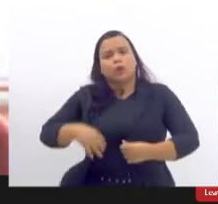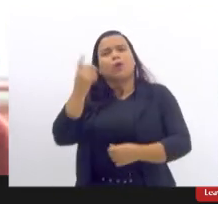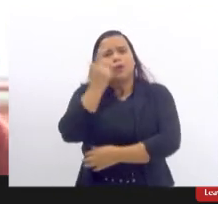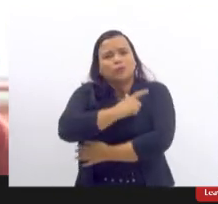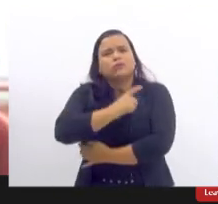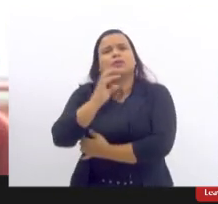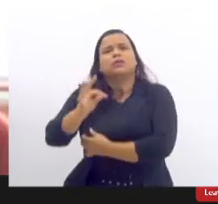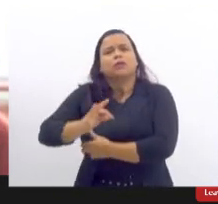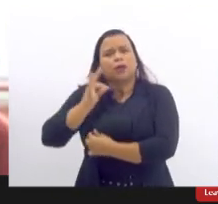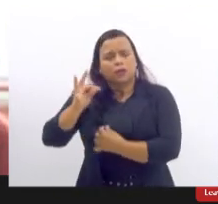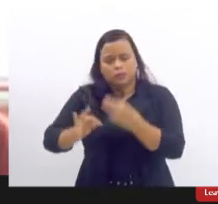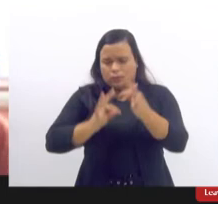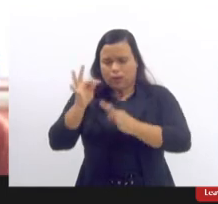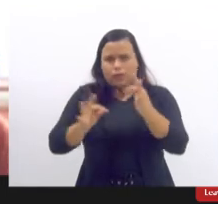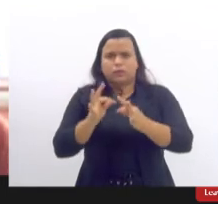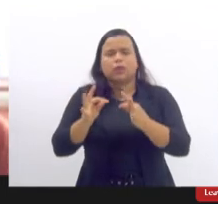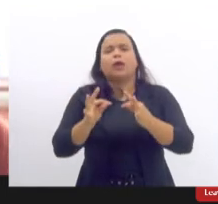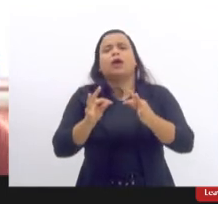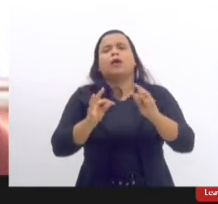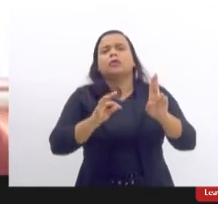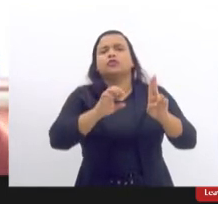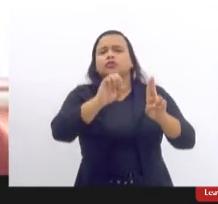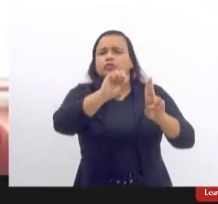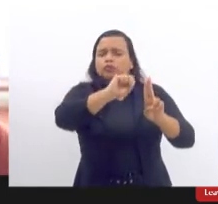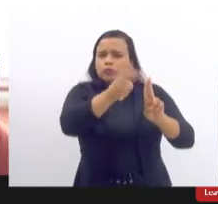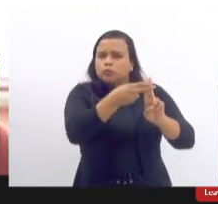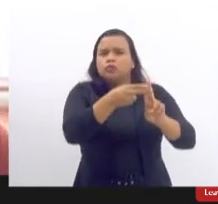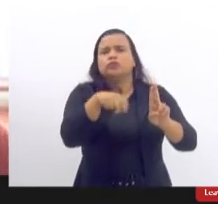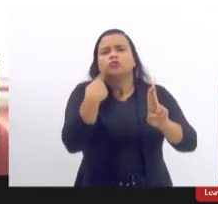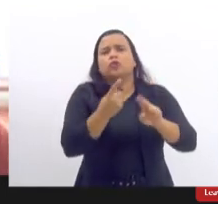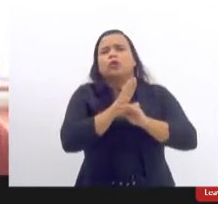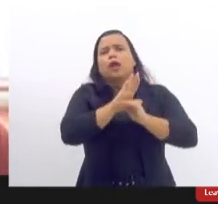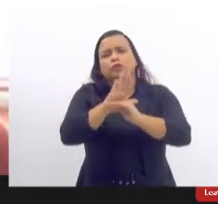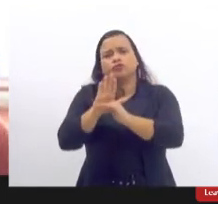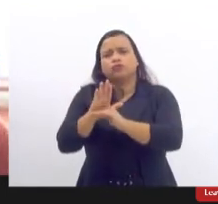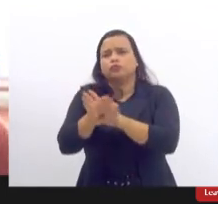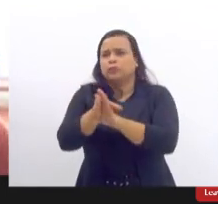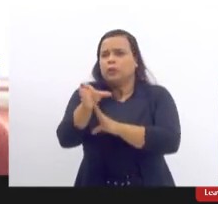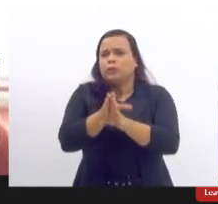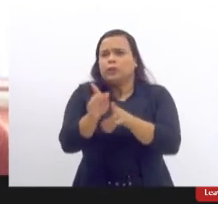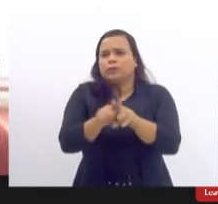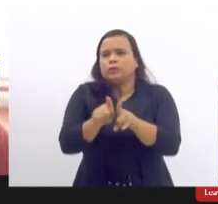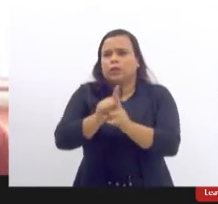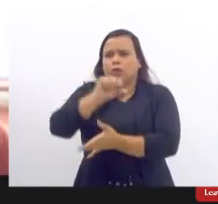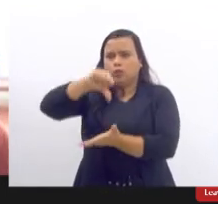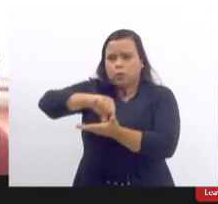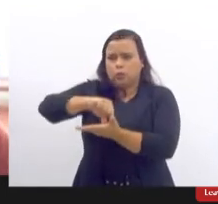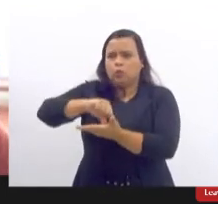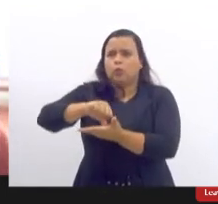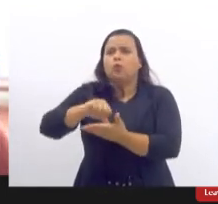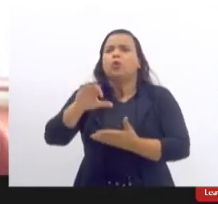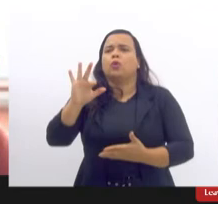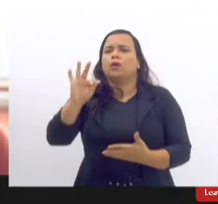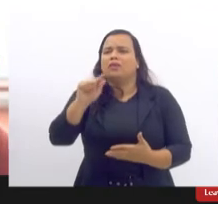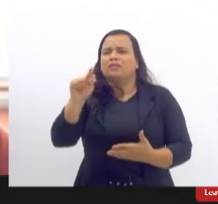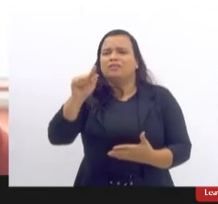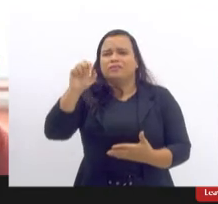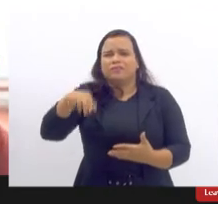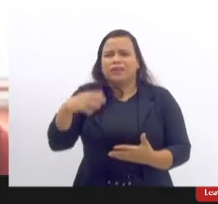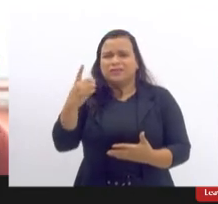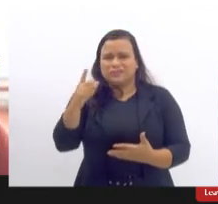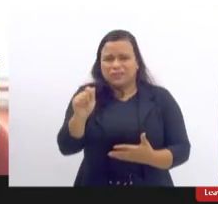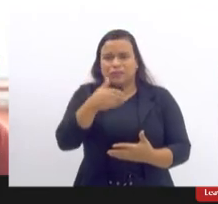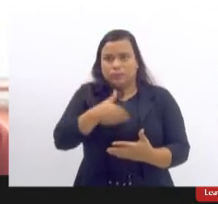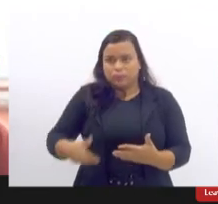pelo SUS a gente também pode orientar através do nosso núcleo de fazenda pública também com agendamento pelo